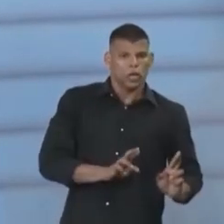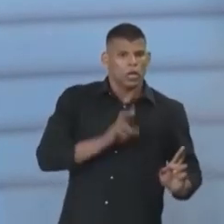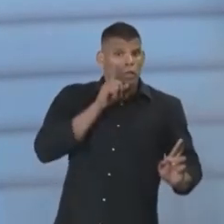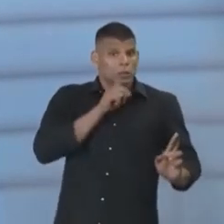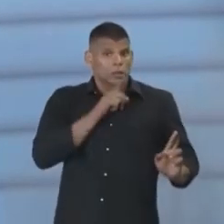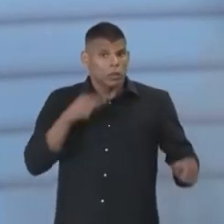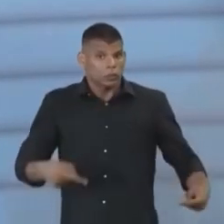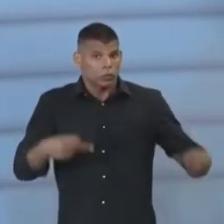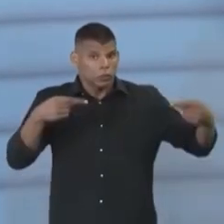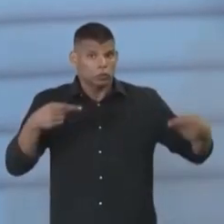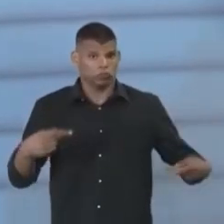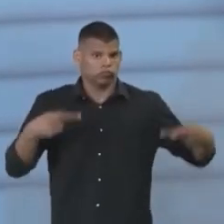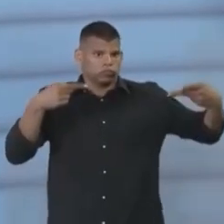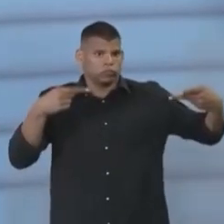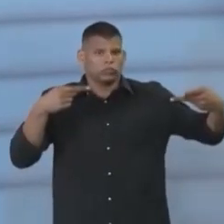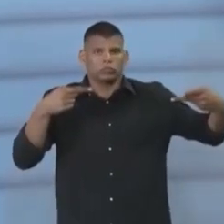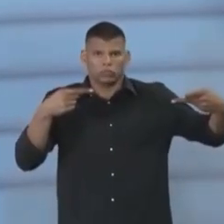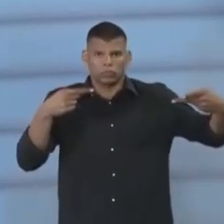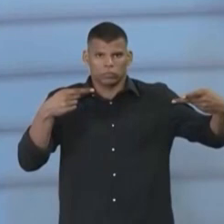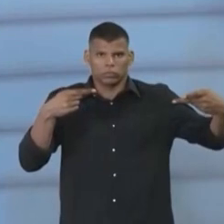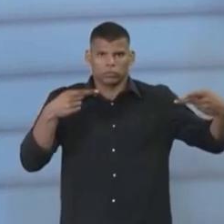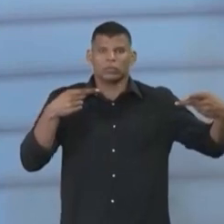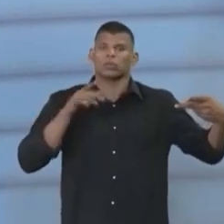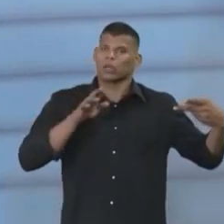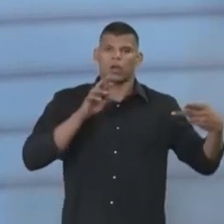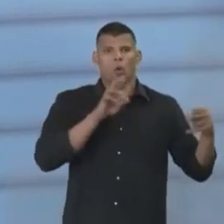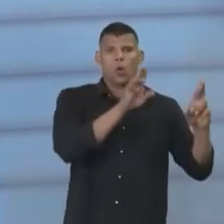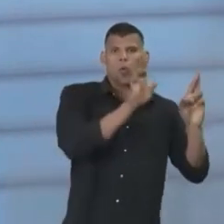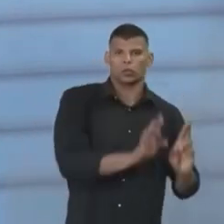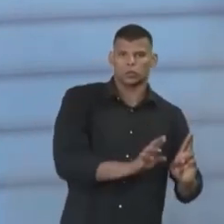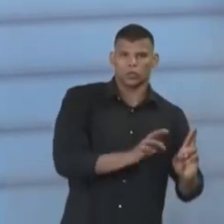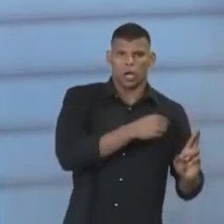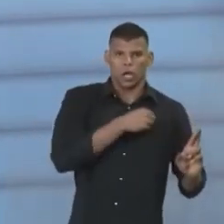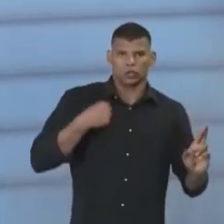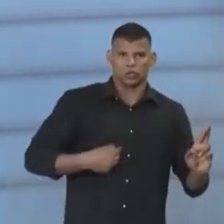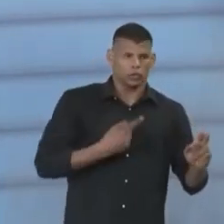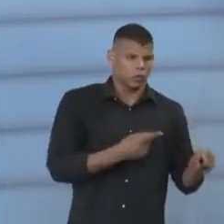Esse é o cenário atual político, amanhã pode, inclusive, isso inverter.